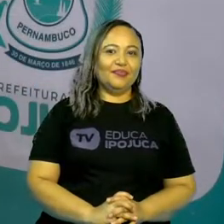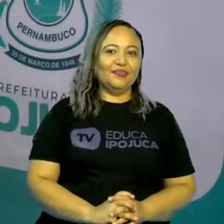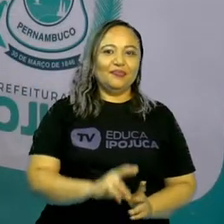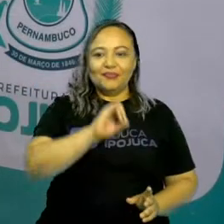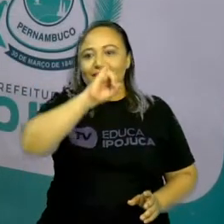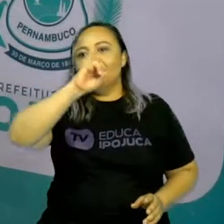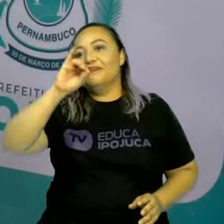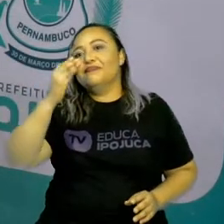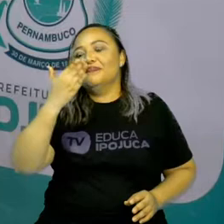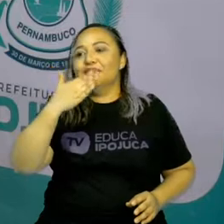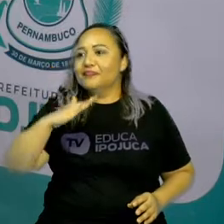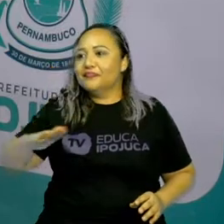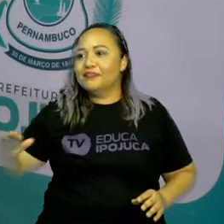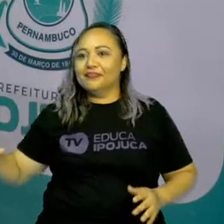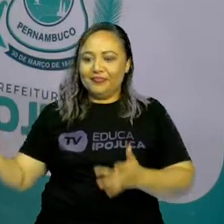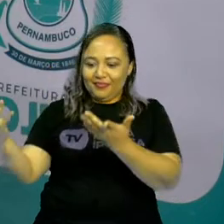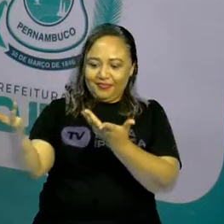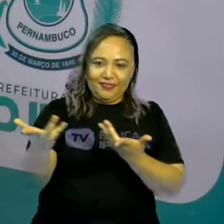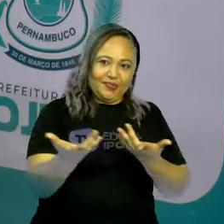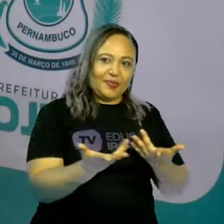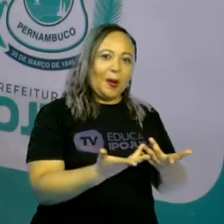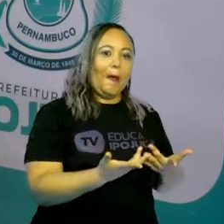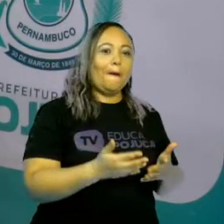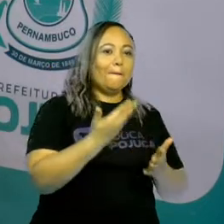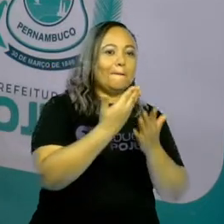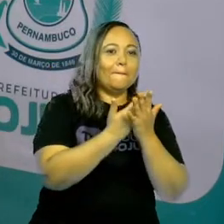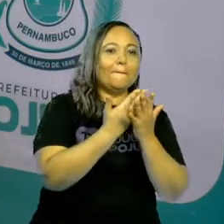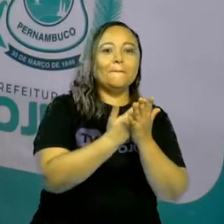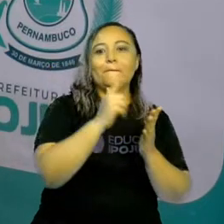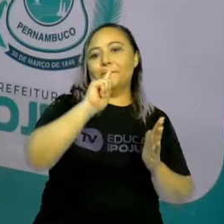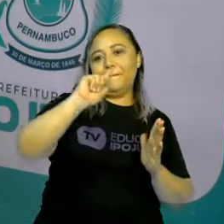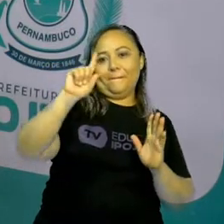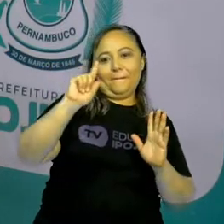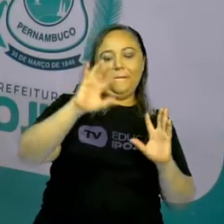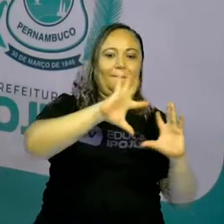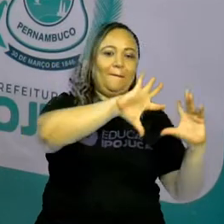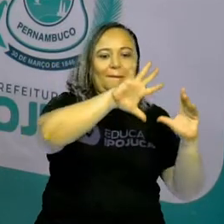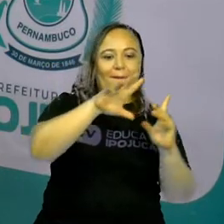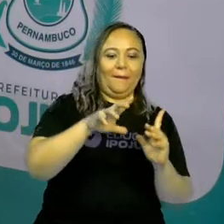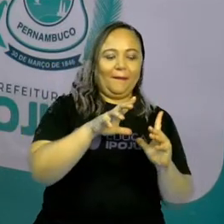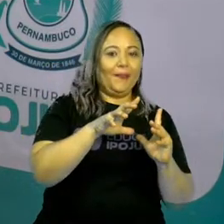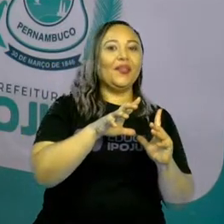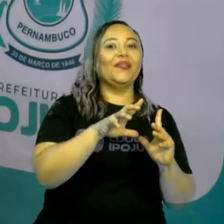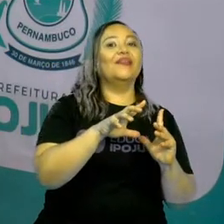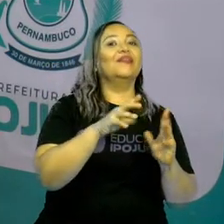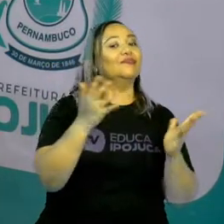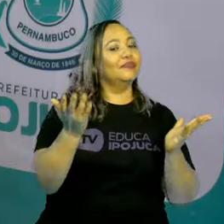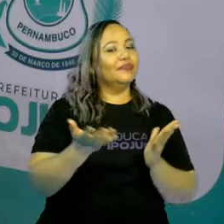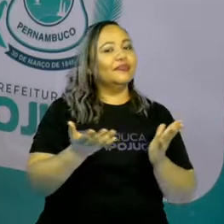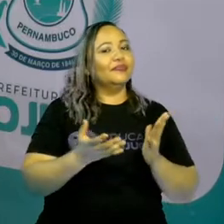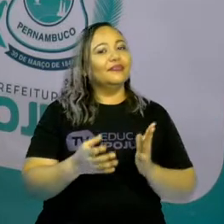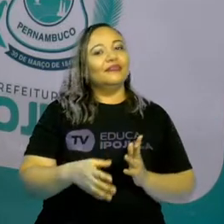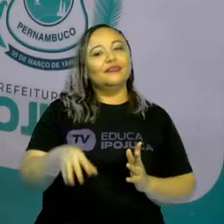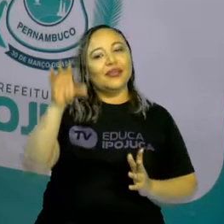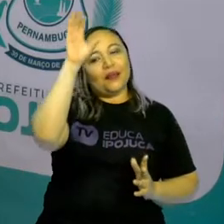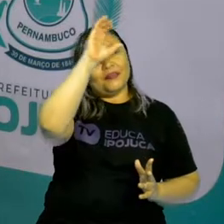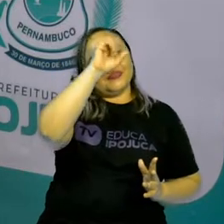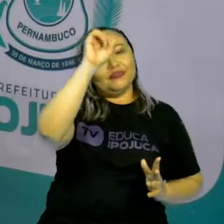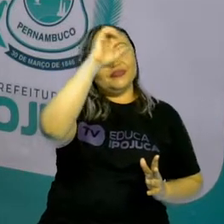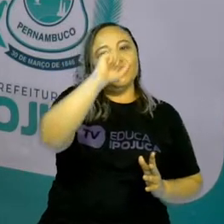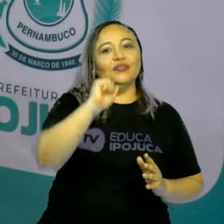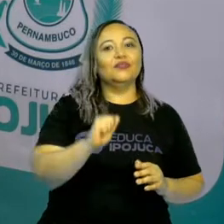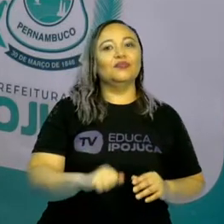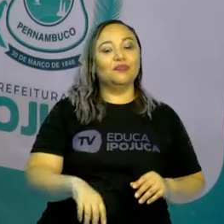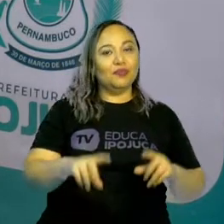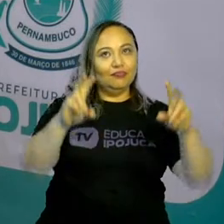Olá, crianças! Sejam bem-vindas para a nossa aula de Geografia. Hoje nós iremos estudar sobre